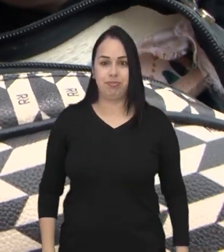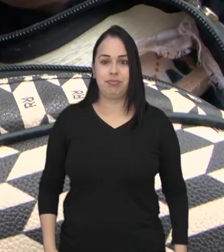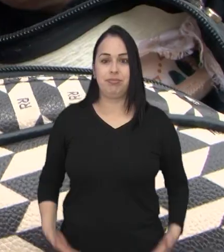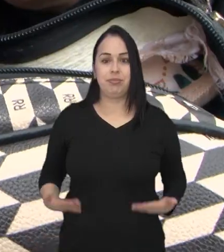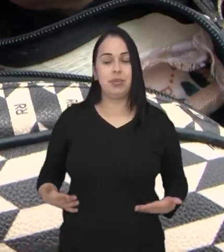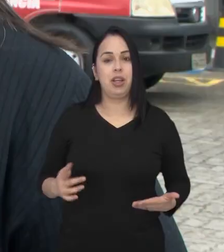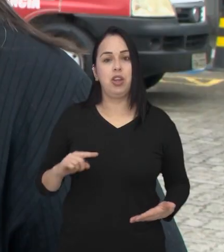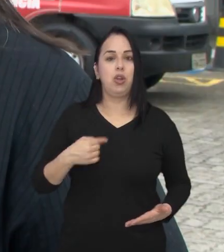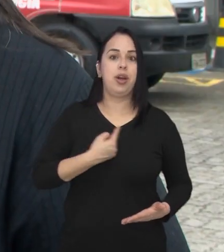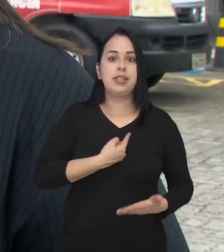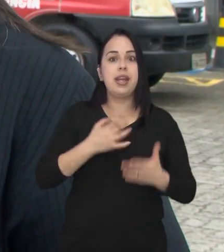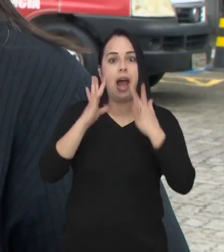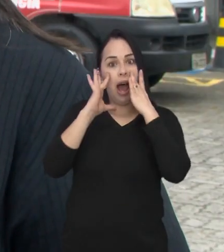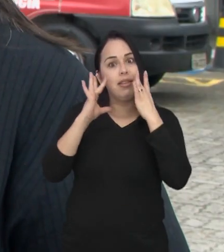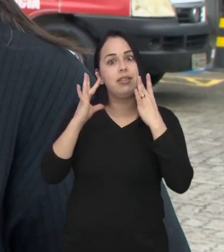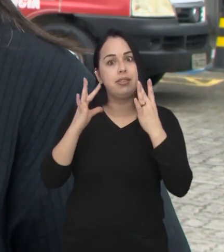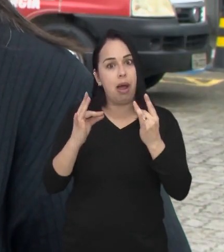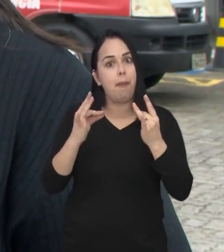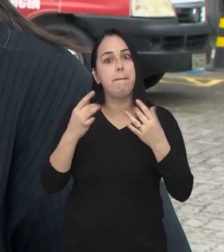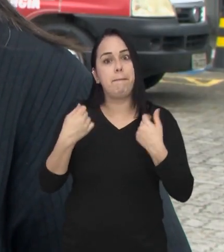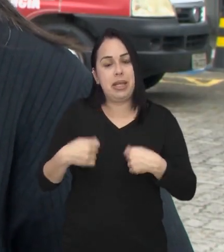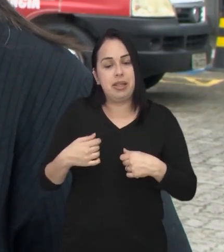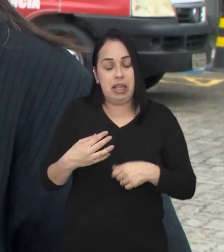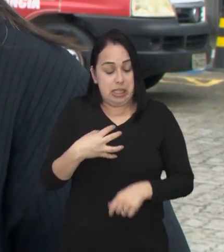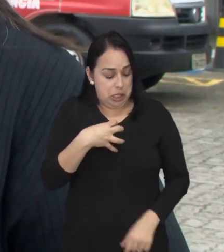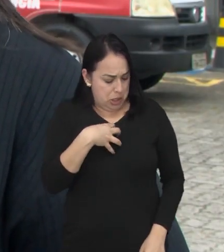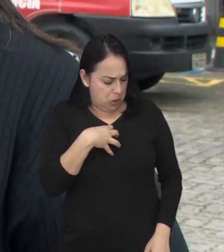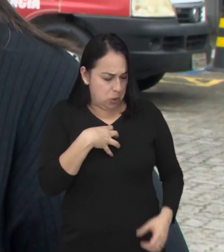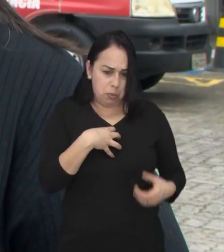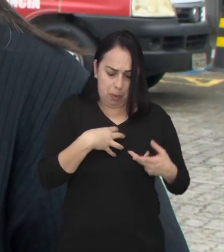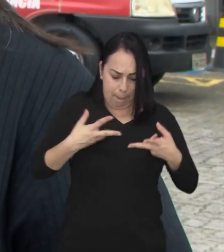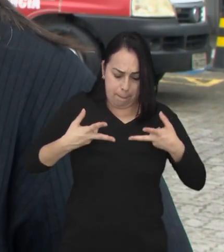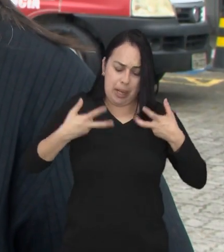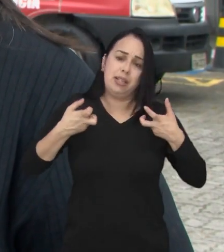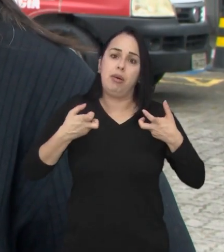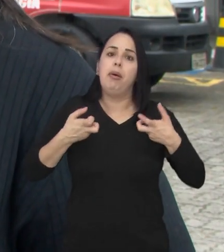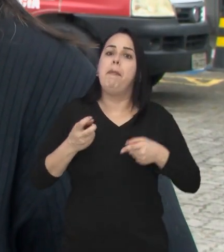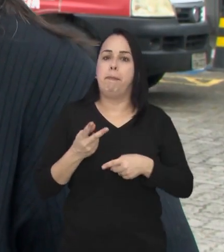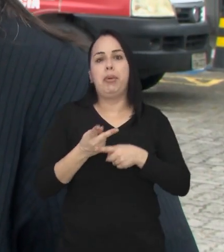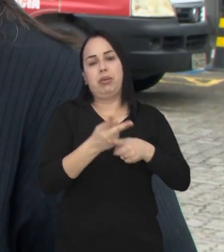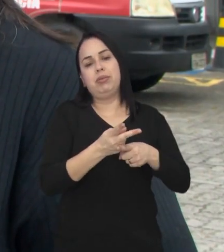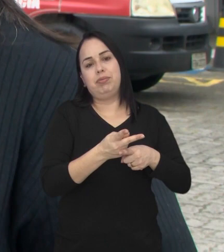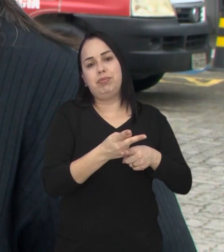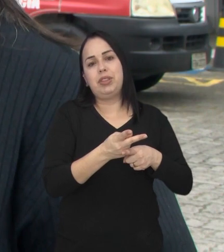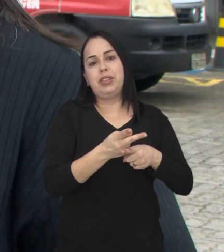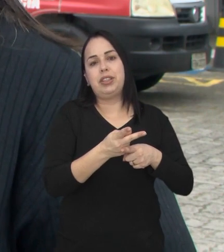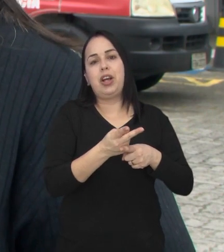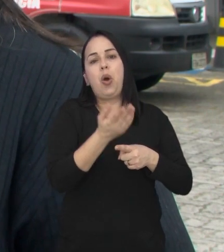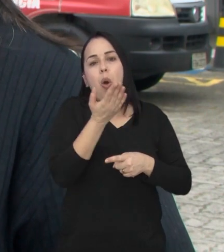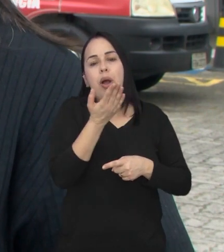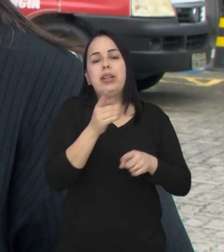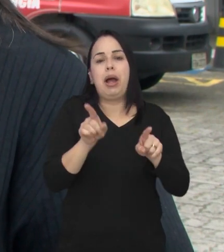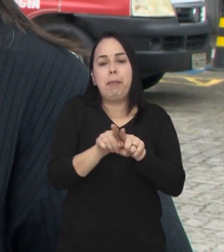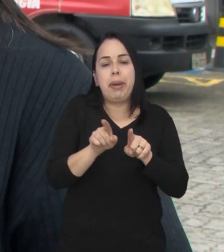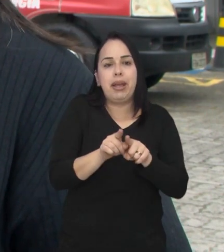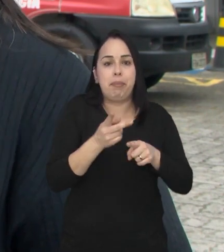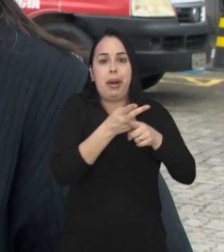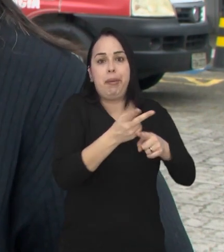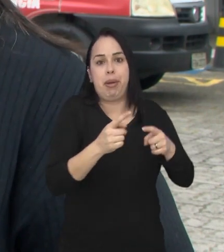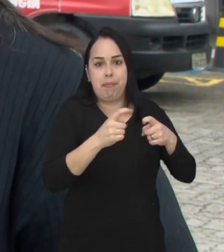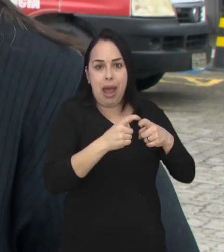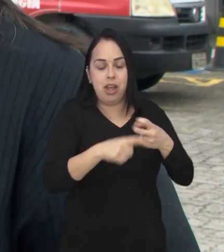perigosa. Que nós possamos estar realmente alerta a qualquer sintoma e procurar, né? Fazer uma boa